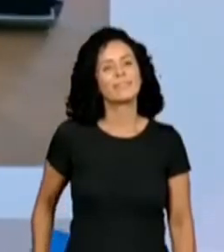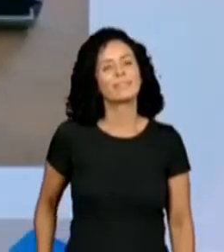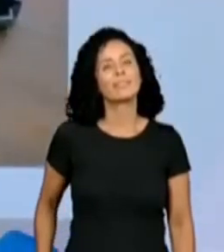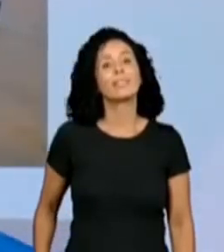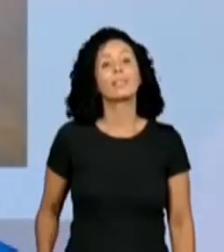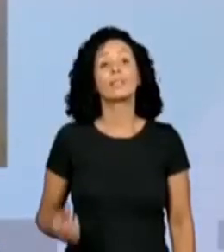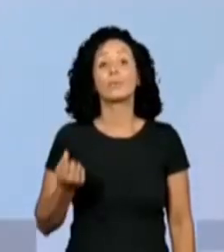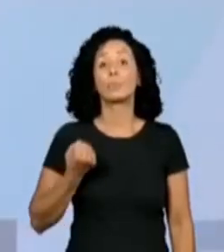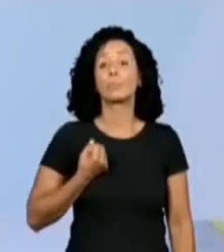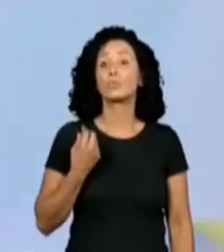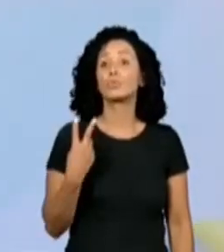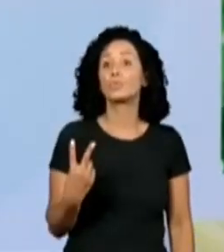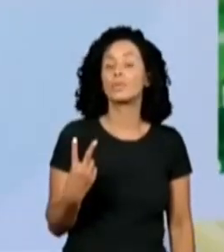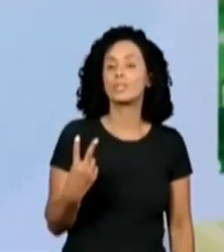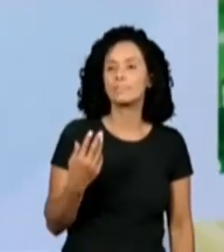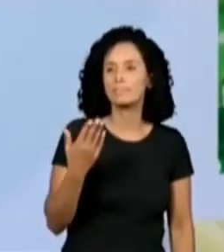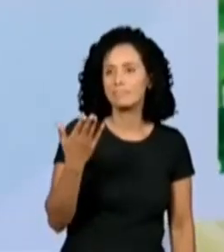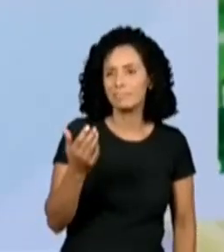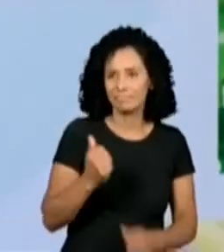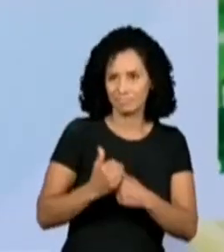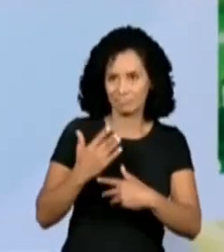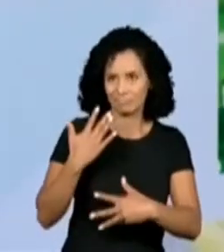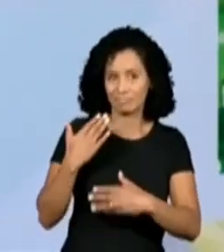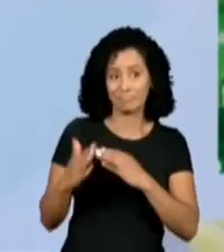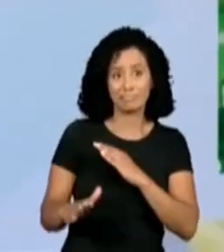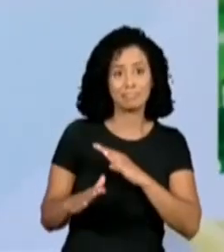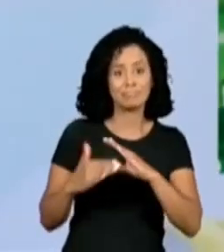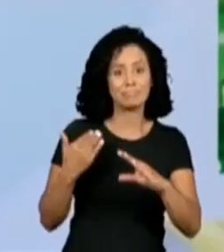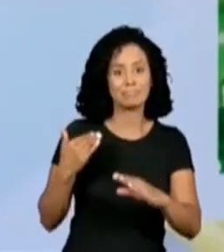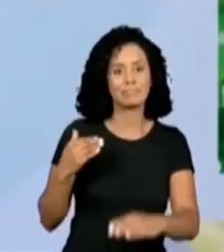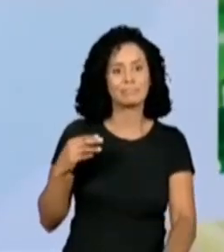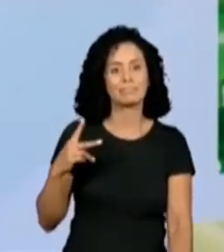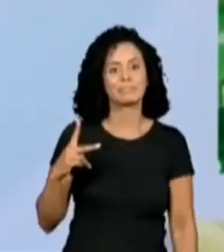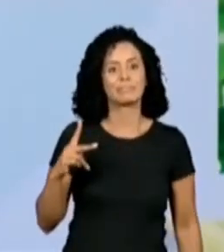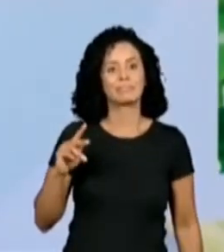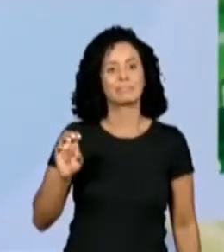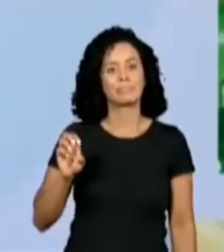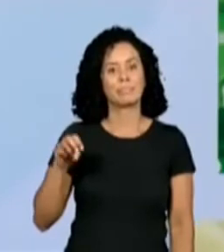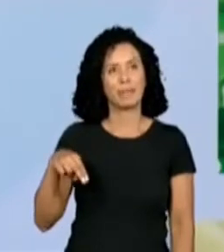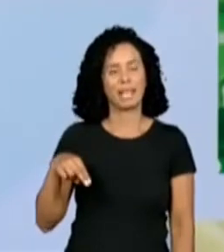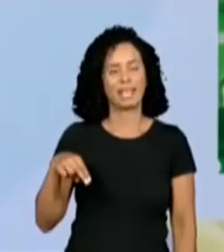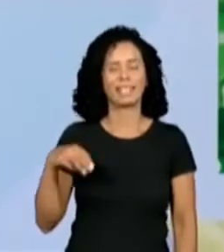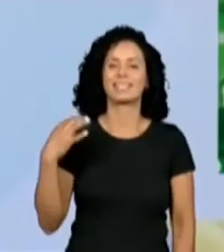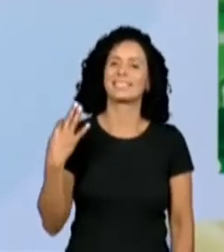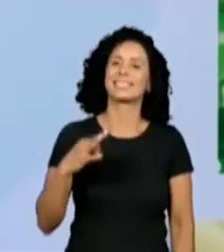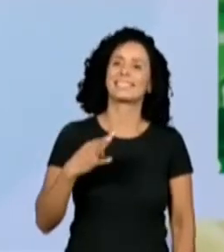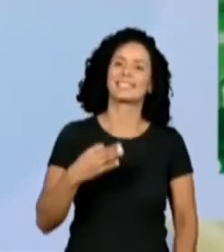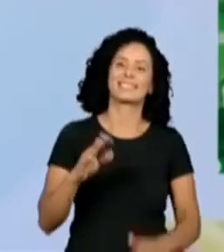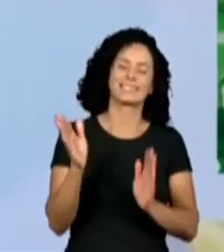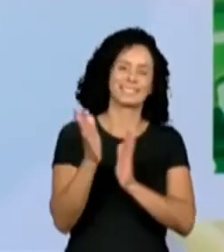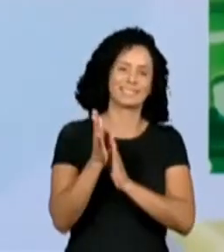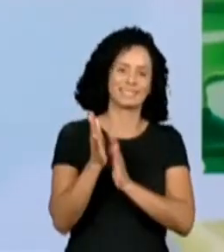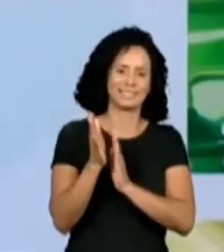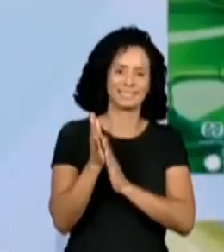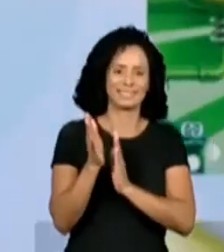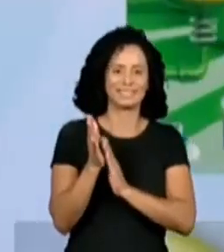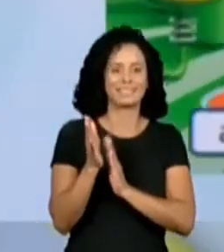no chat pen. Será que é pen? Vamos lá para o pen. Yes, that's a pen. Very good.